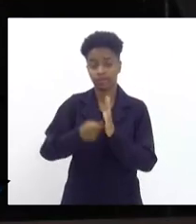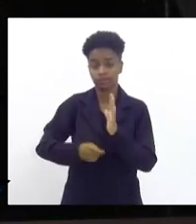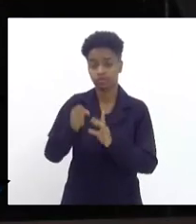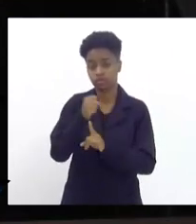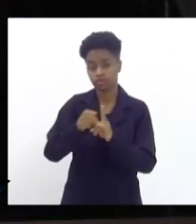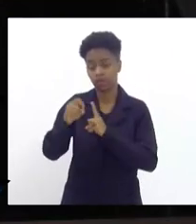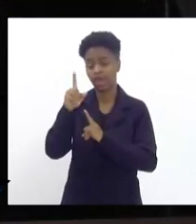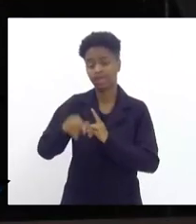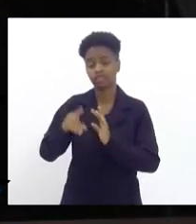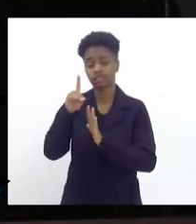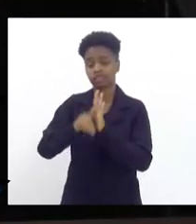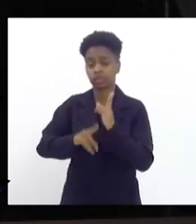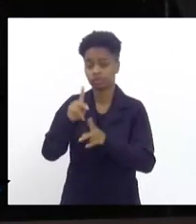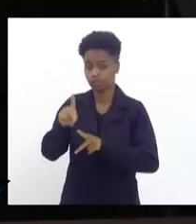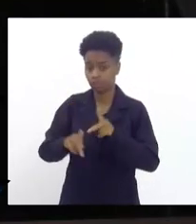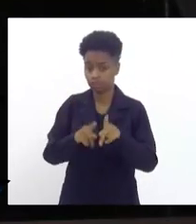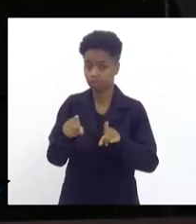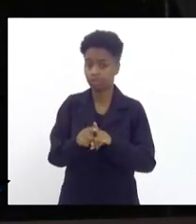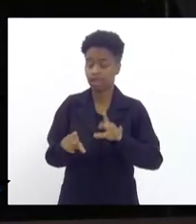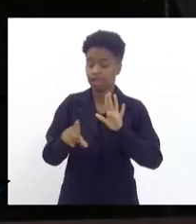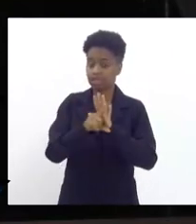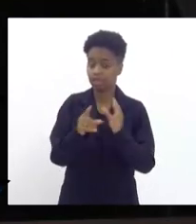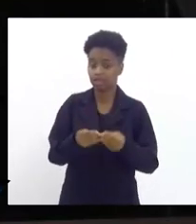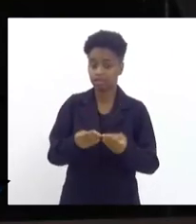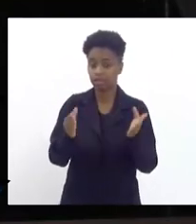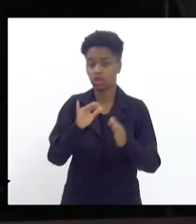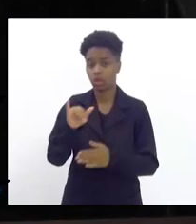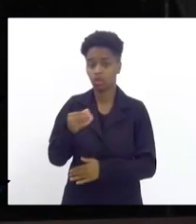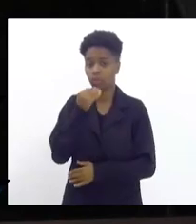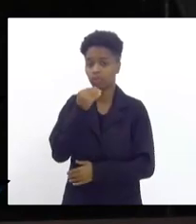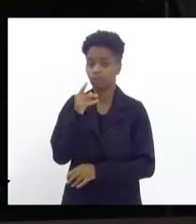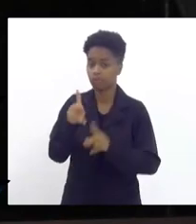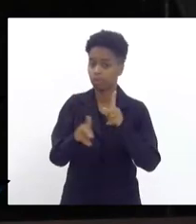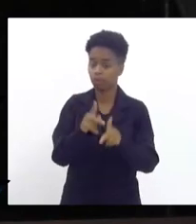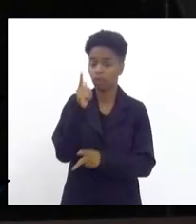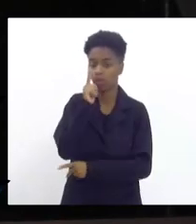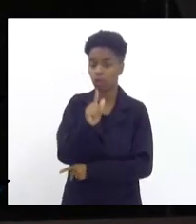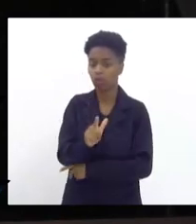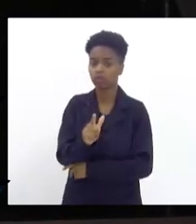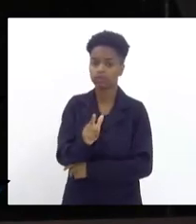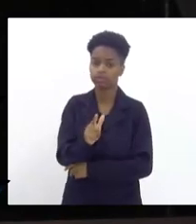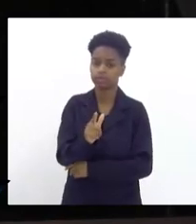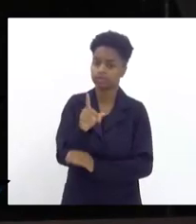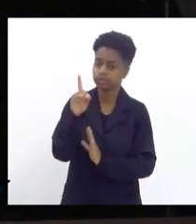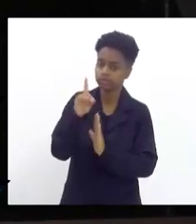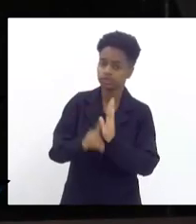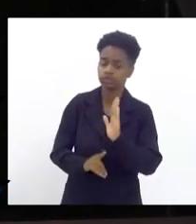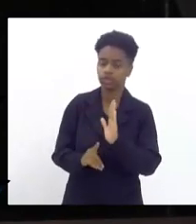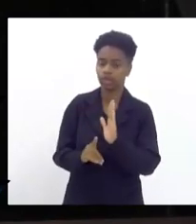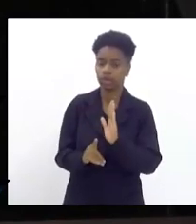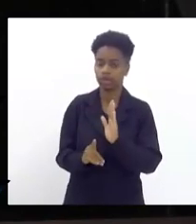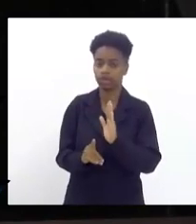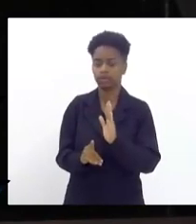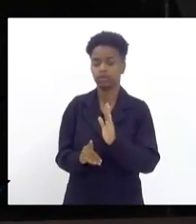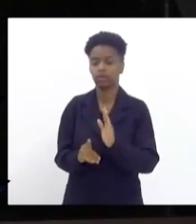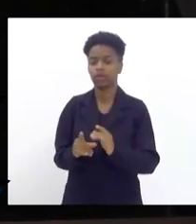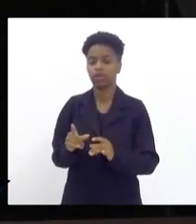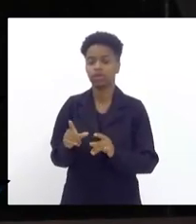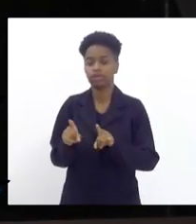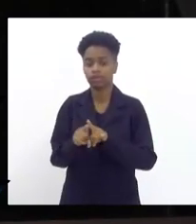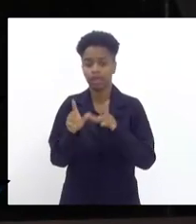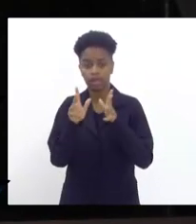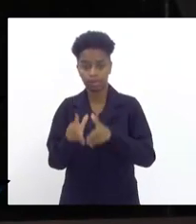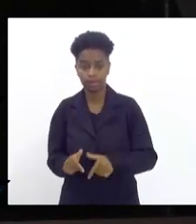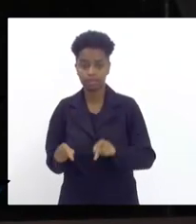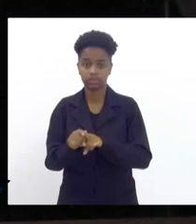população e através dessa lei nós vamos dar oportunidade que a população possa ter vamos dizer esse direito a parte da higiene e também a questão da